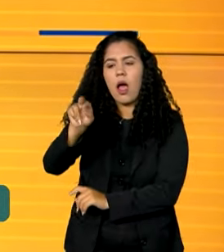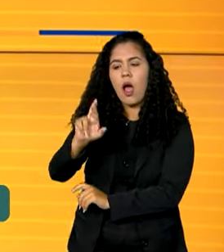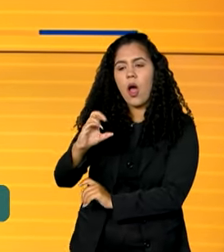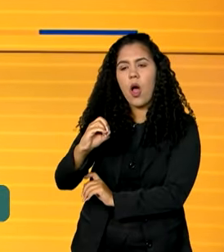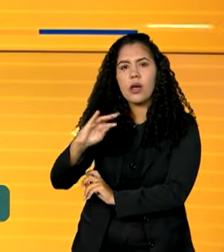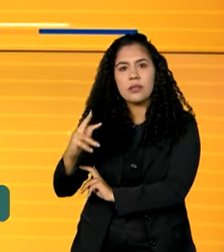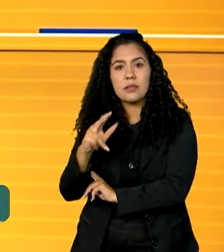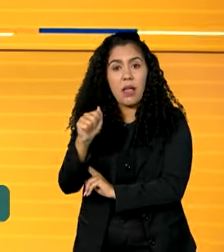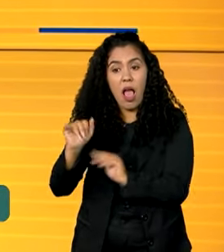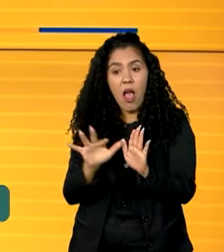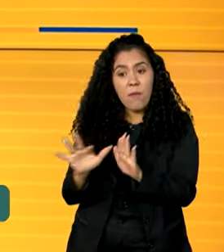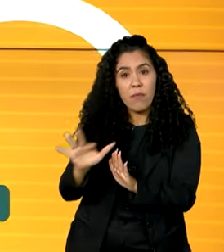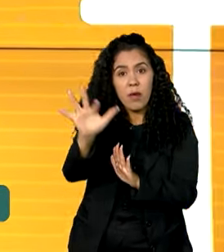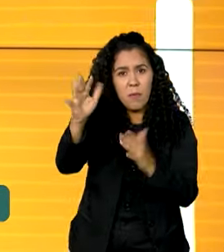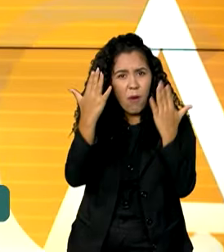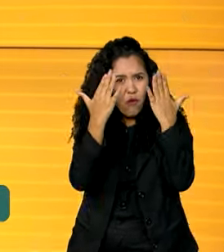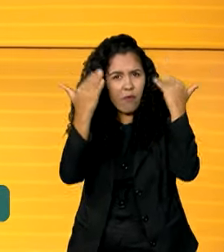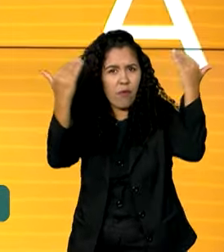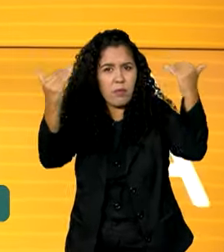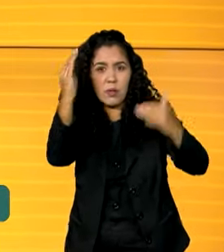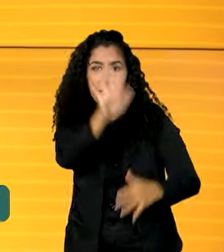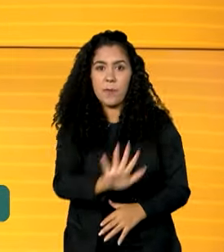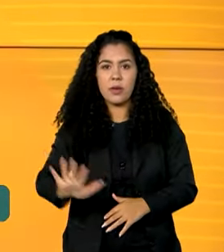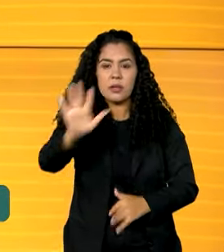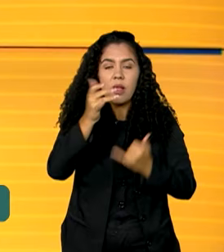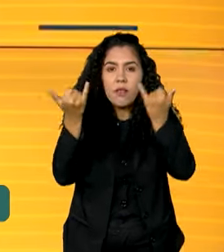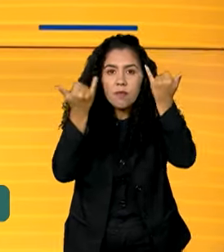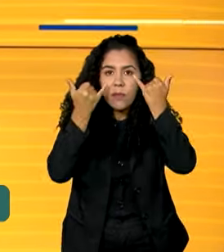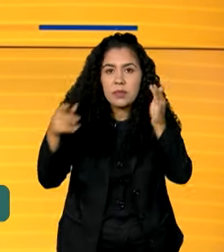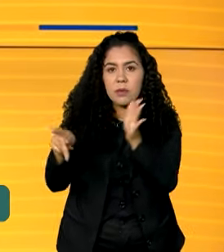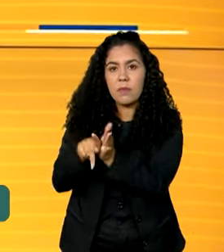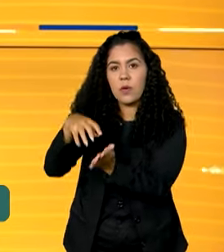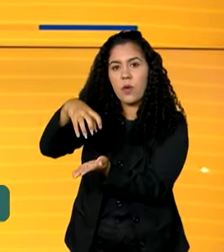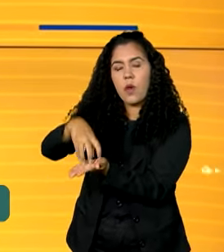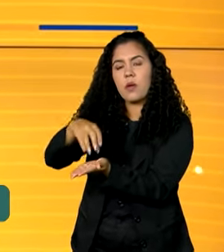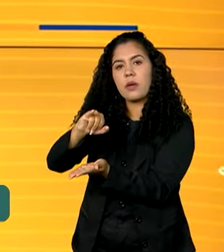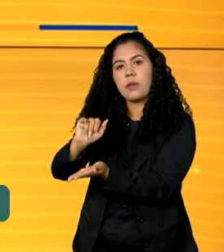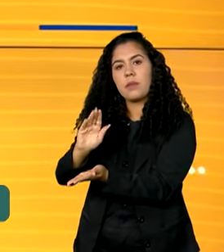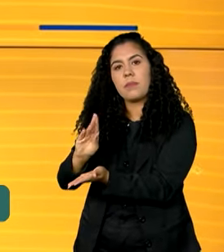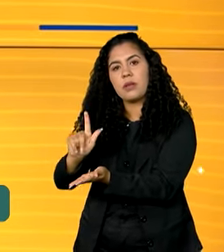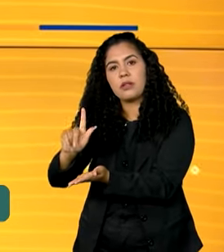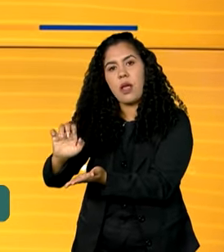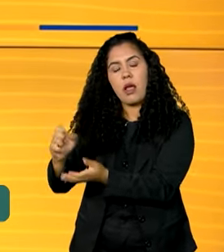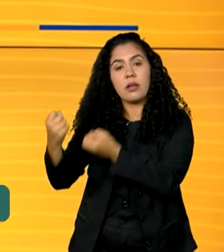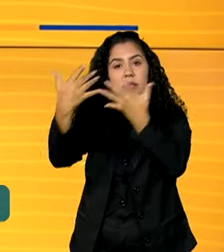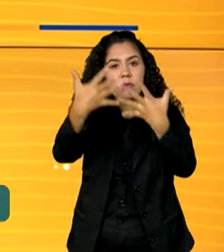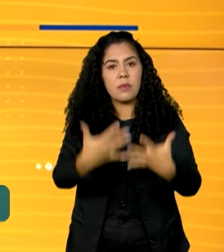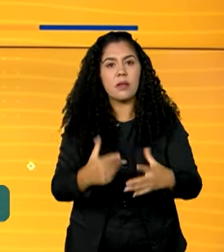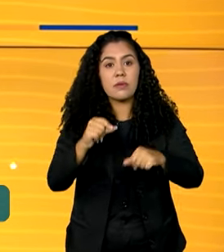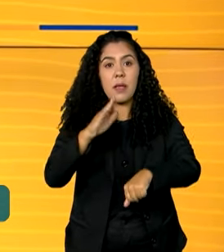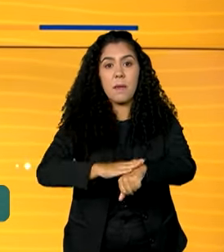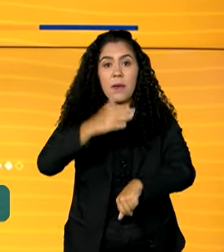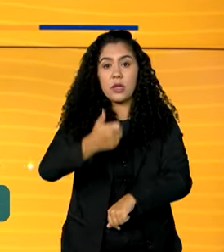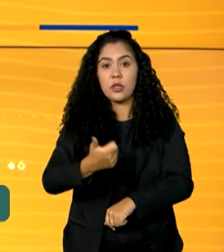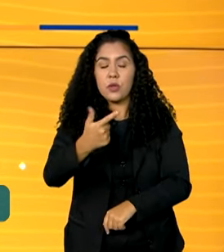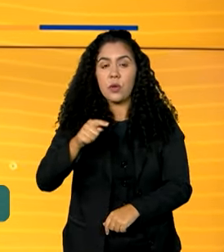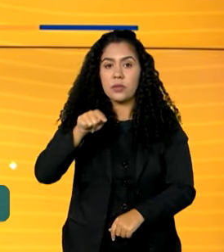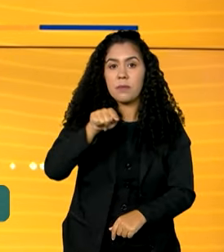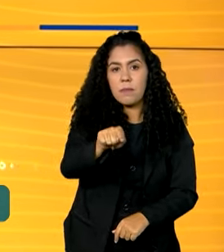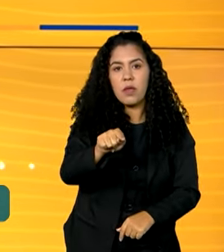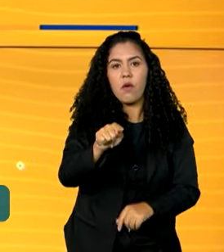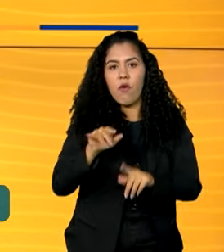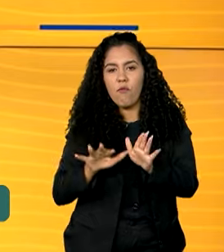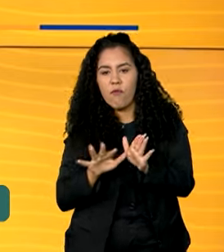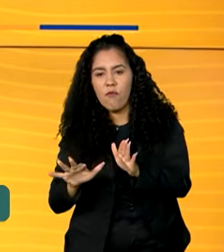do Brasil, de acordo com os dados do Censo do IBGE. Em todo o país, são mais de 12 mil favelas e comunidades